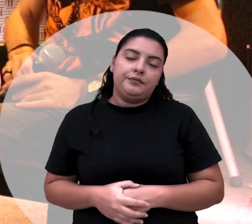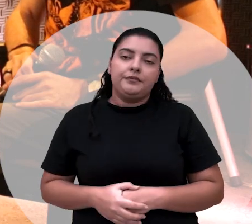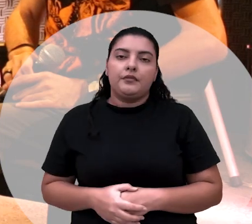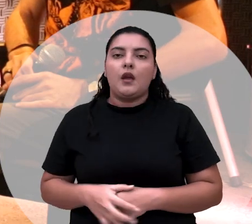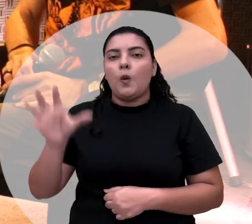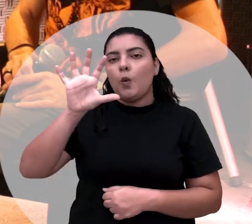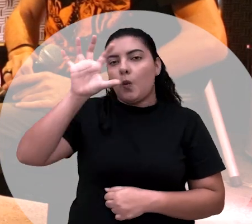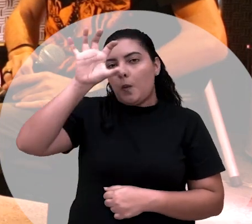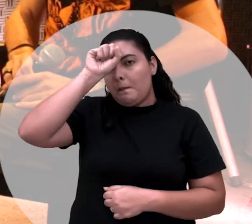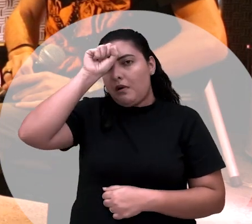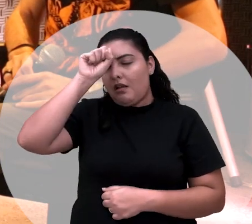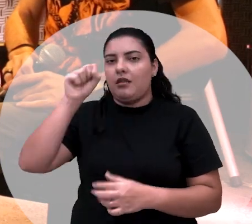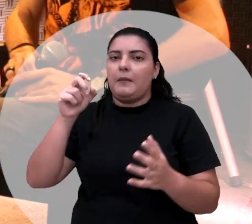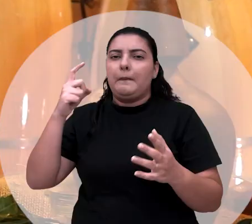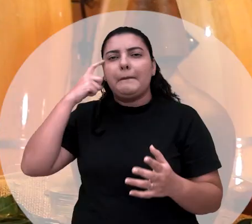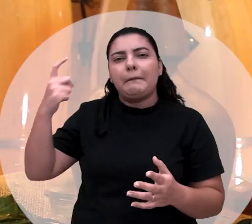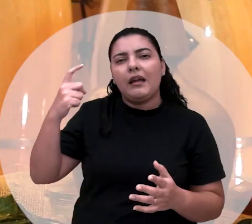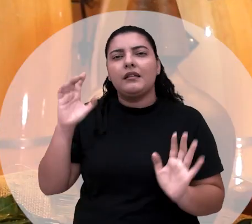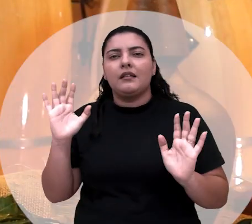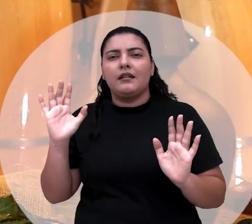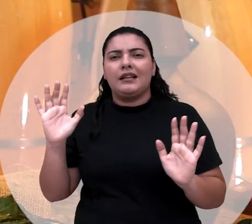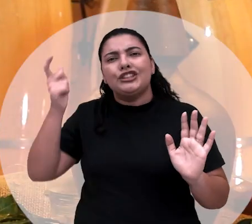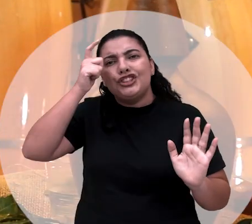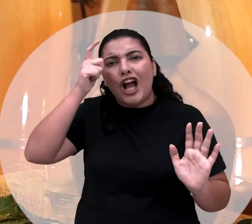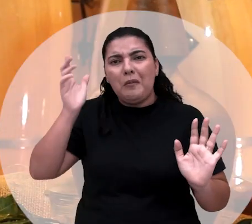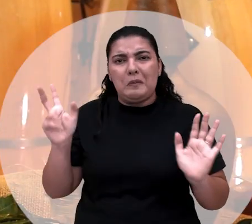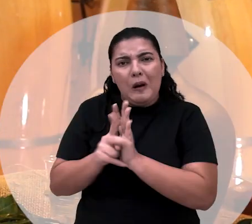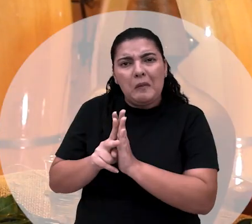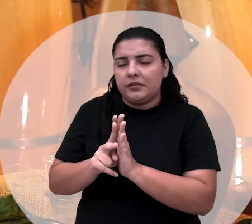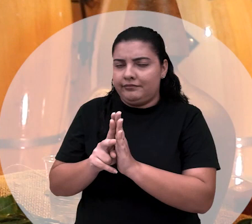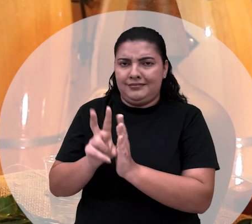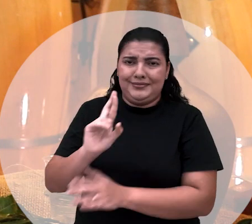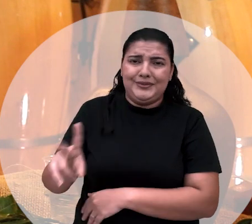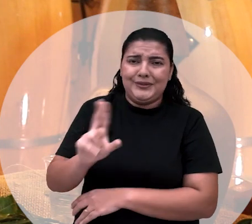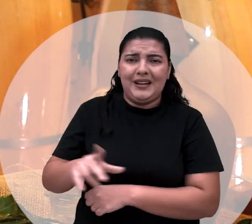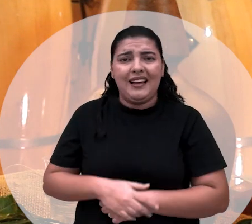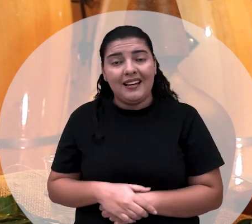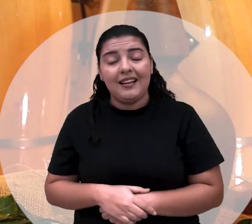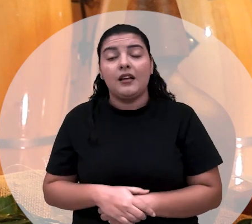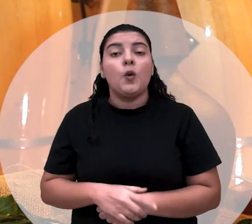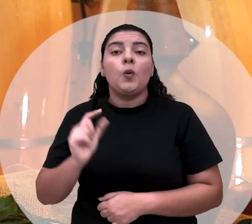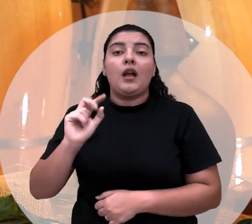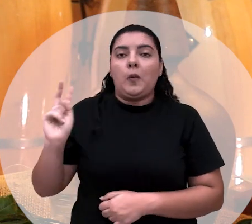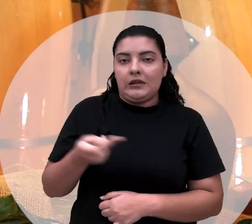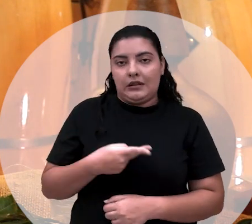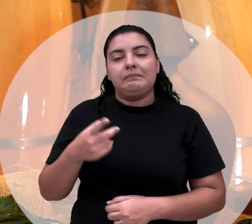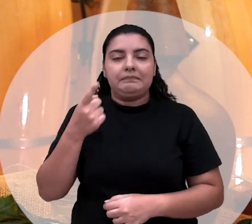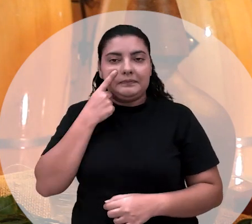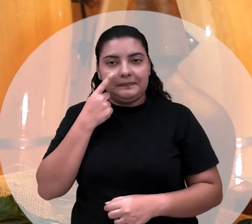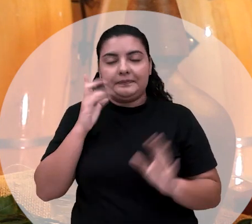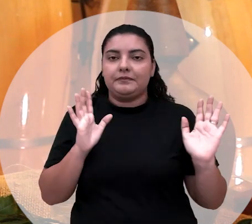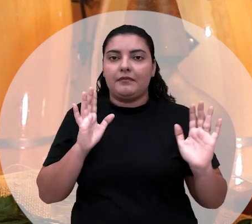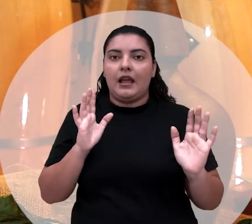a Umbanda já é mal vista porque dizem, muitas pessoas dizem que é do diabo. Não é. Certo? Aí o que acontece? Toda religião